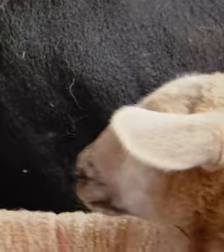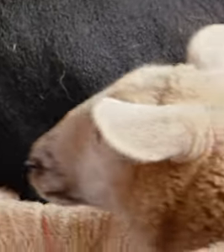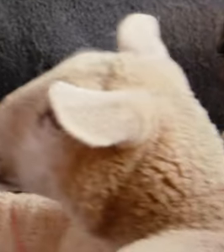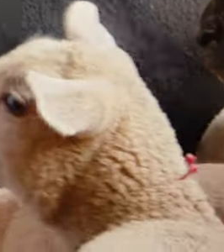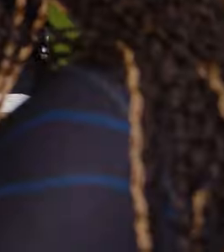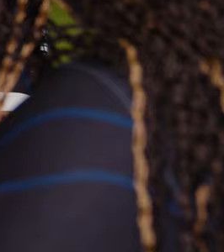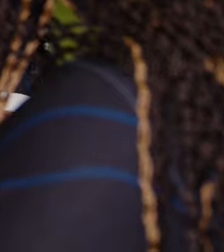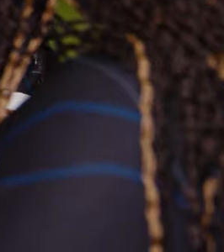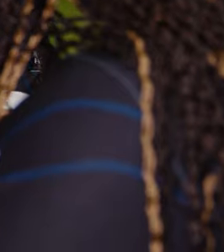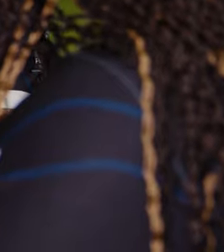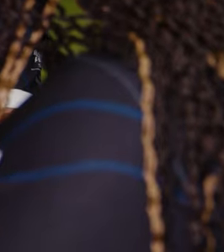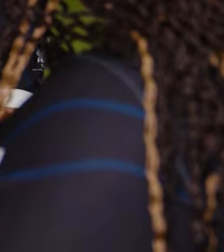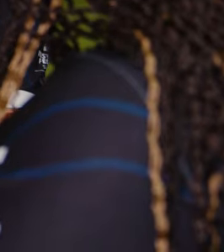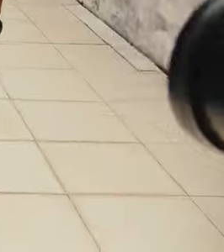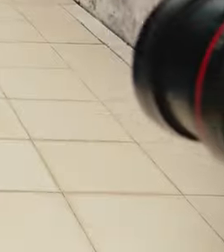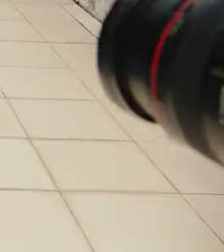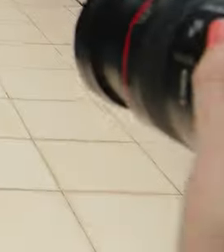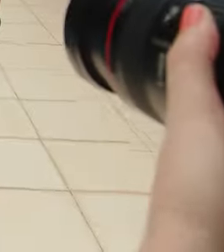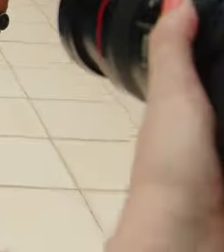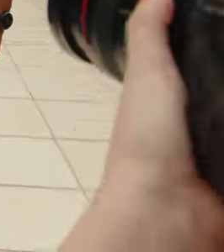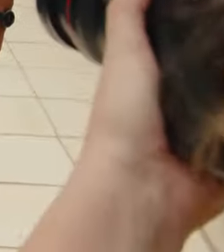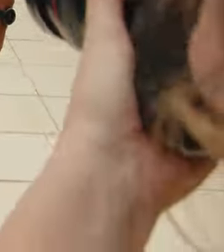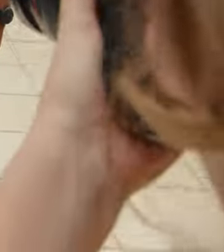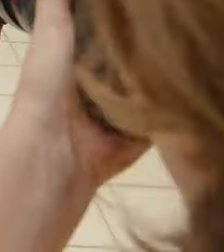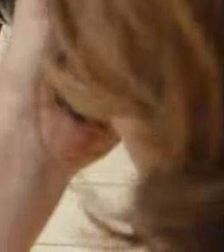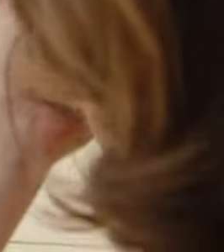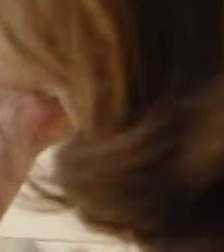Um, dois, três e... já!